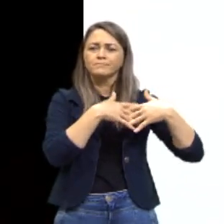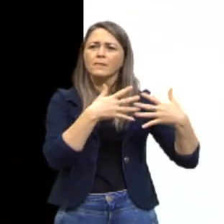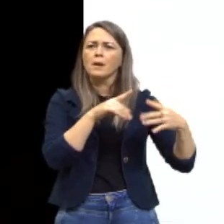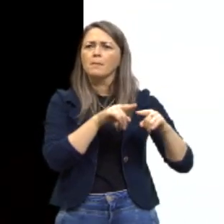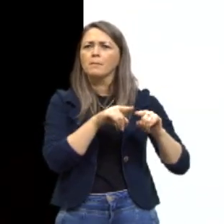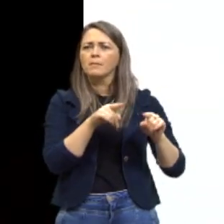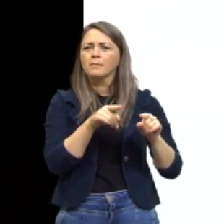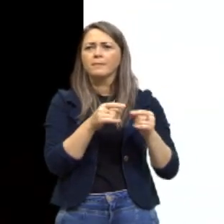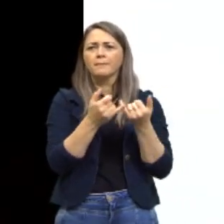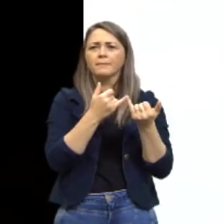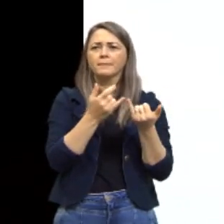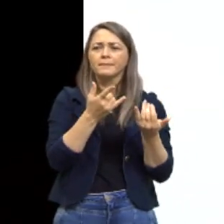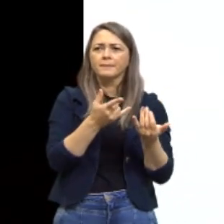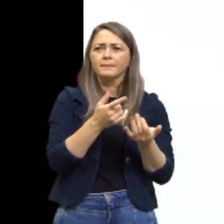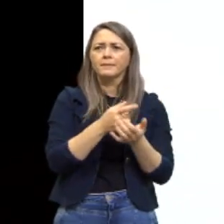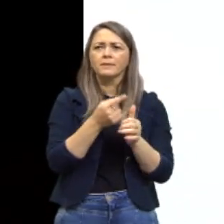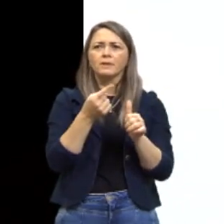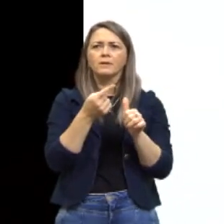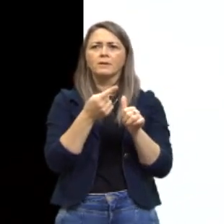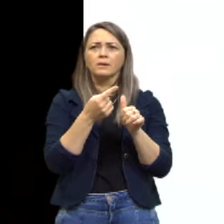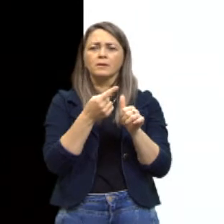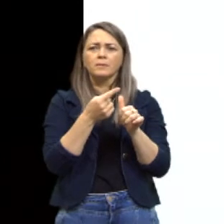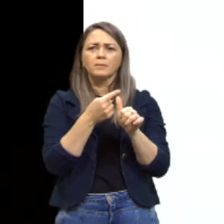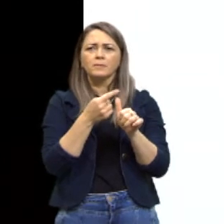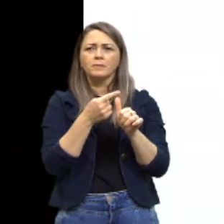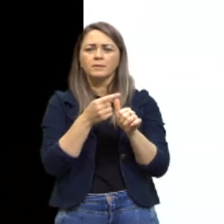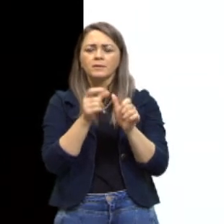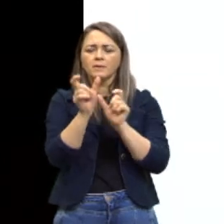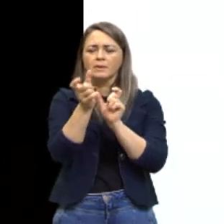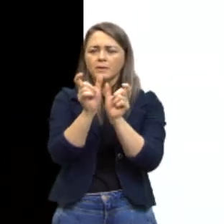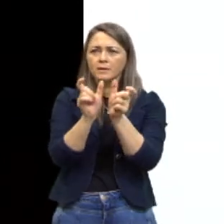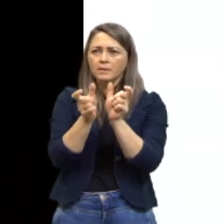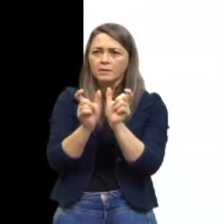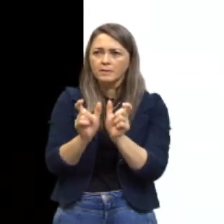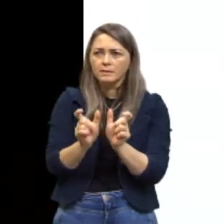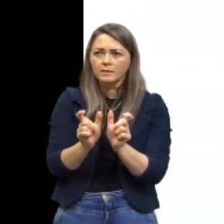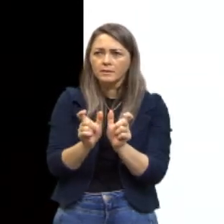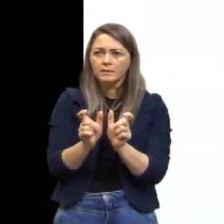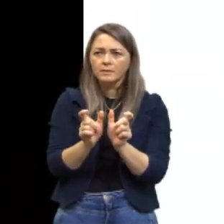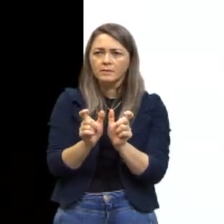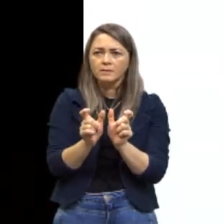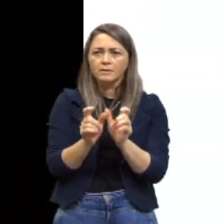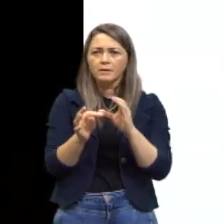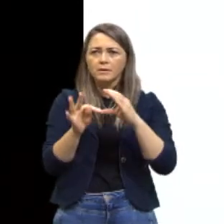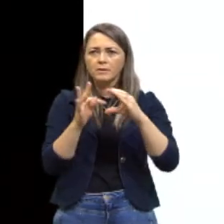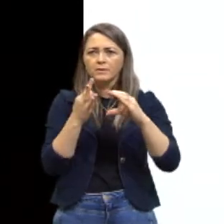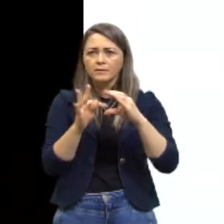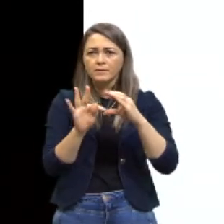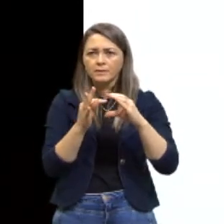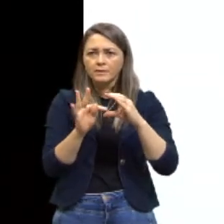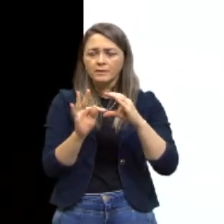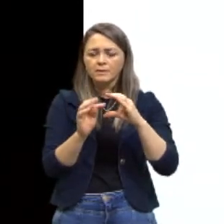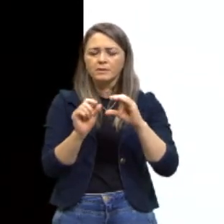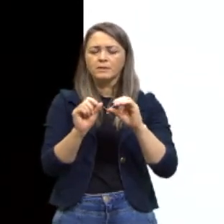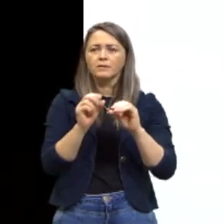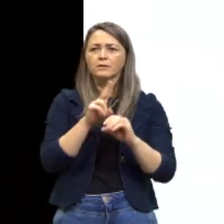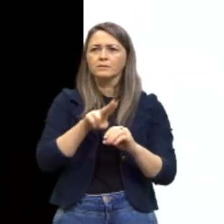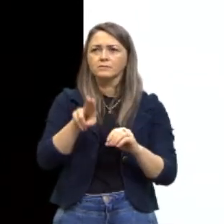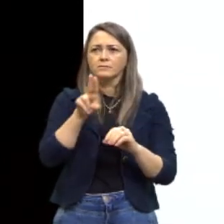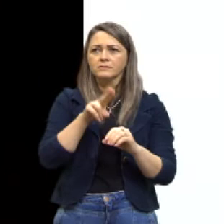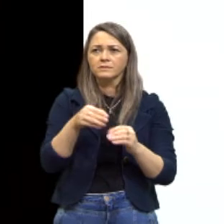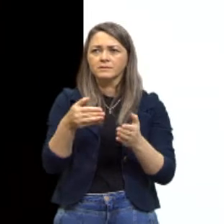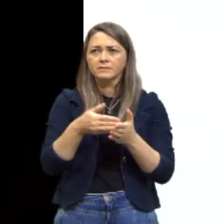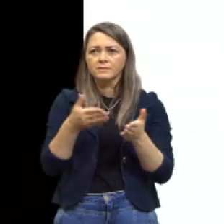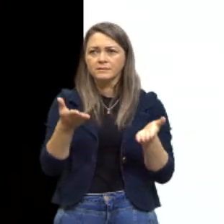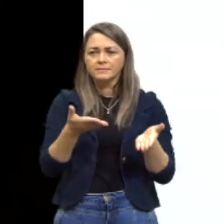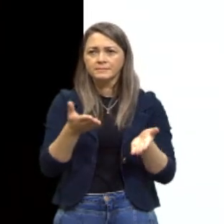Vamos dar o exemplo do primeiro organismo aqui transgênico criado e utilizado até